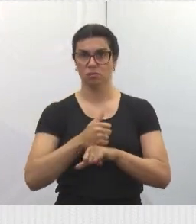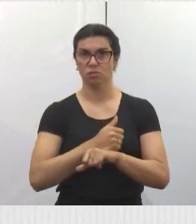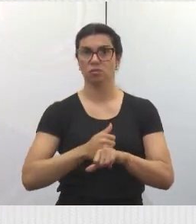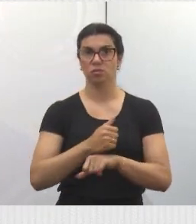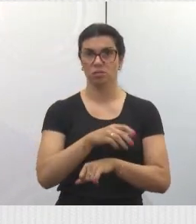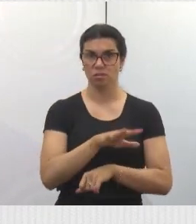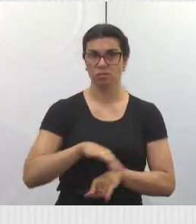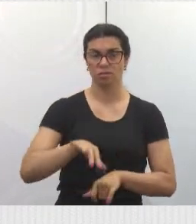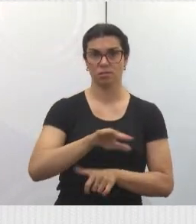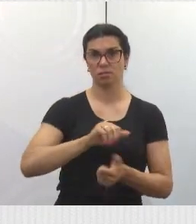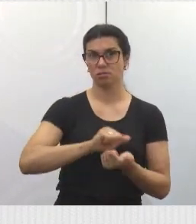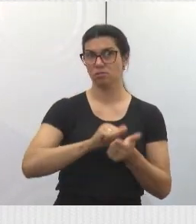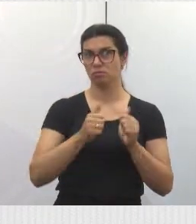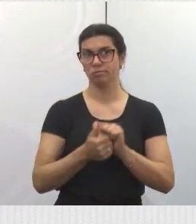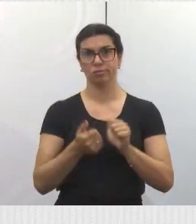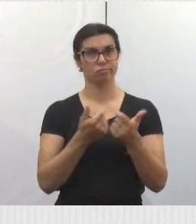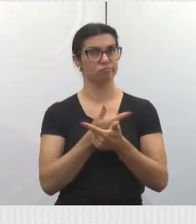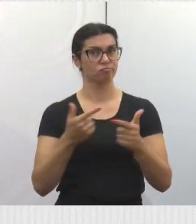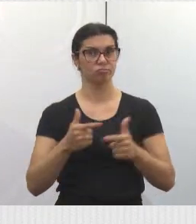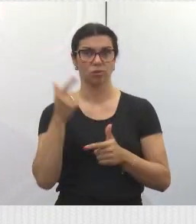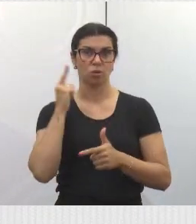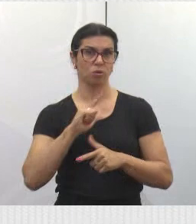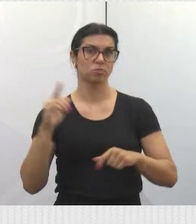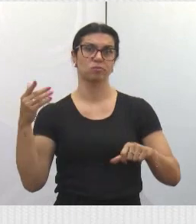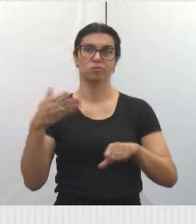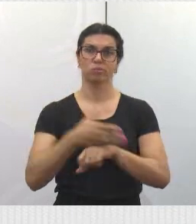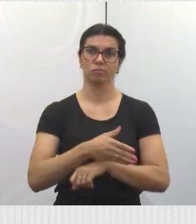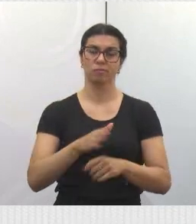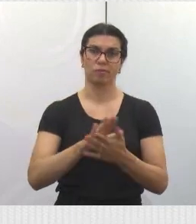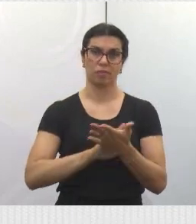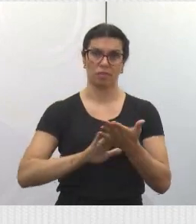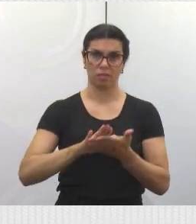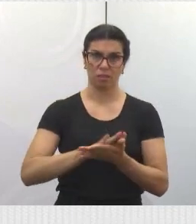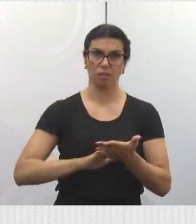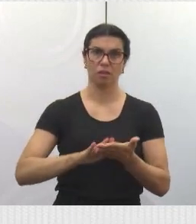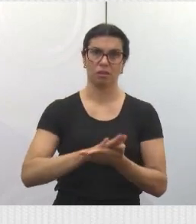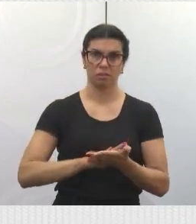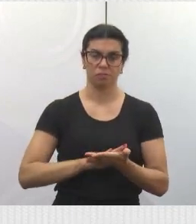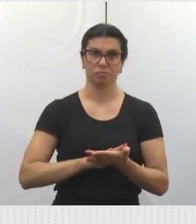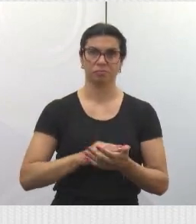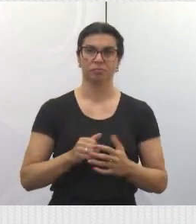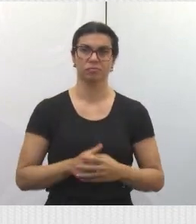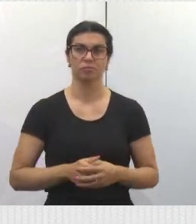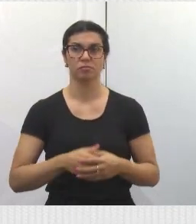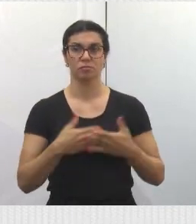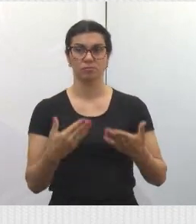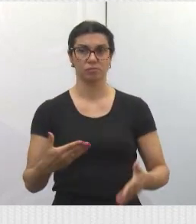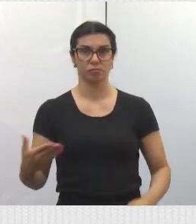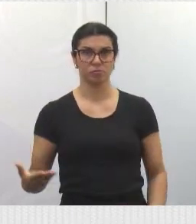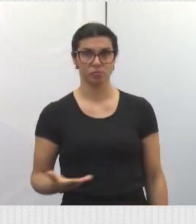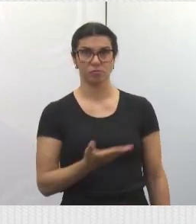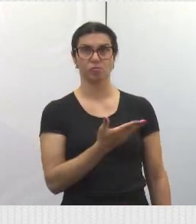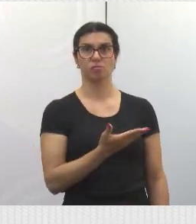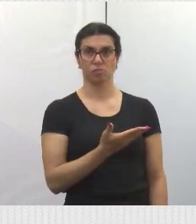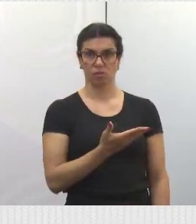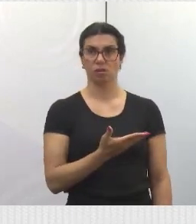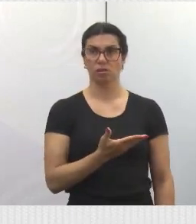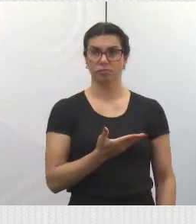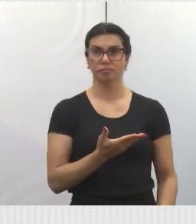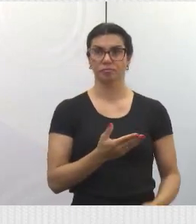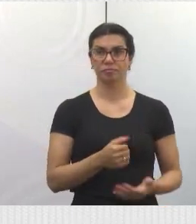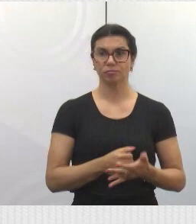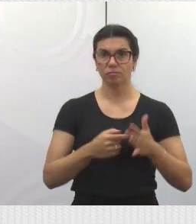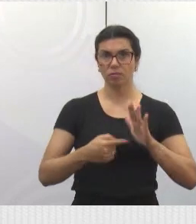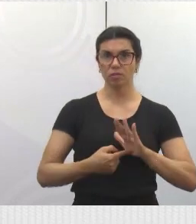todas as condições, consegue bem representar a nossa cidade, representar Jacarei. Aqui se traduz como